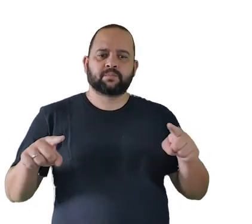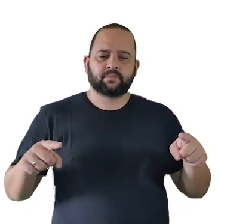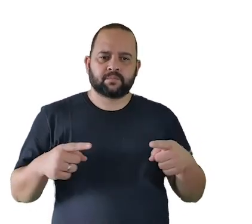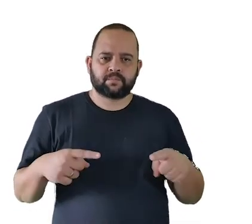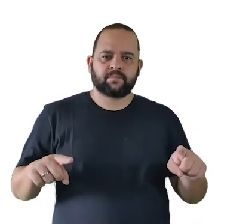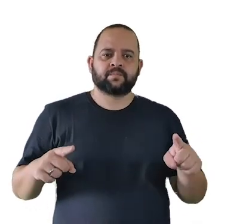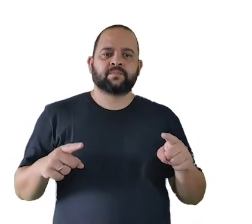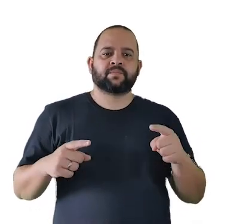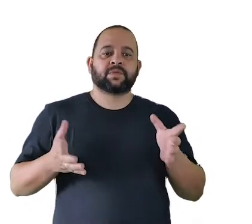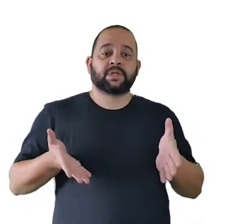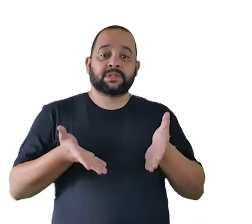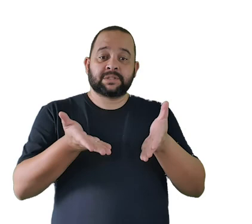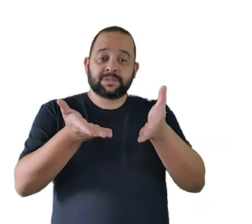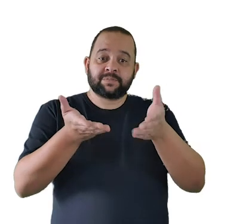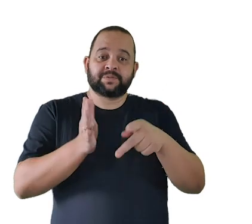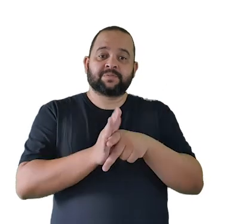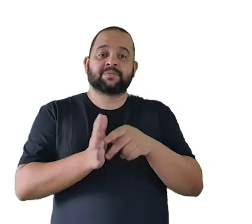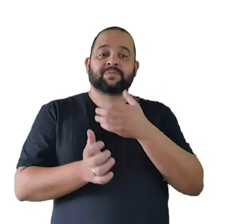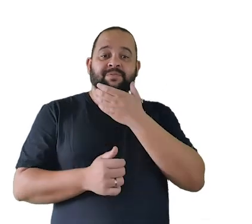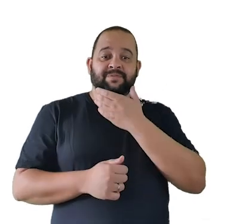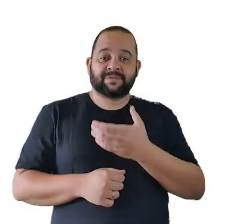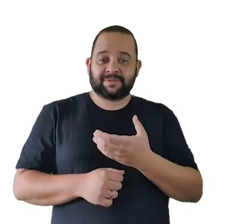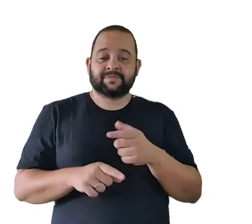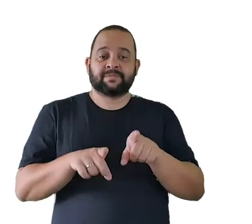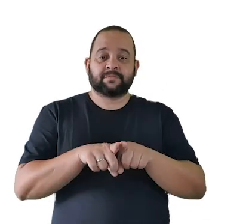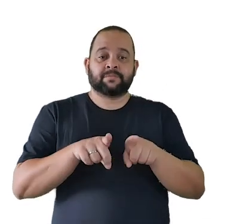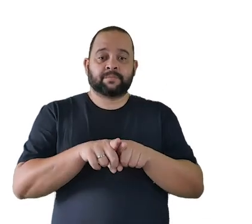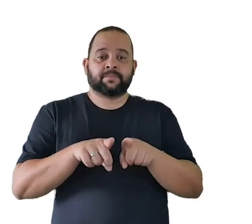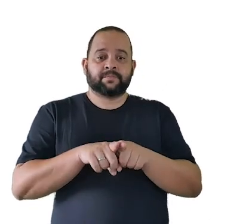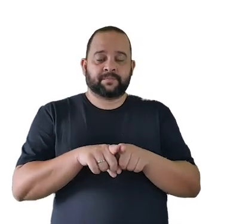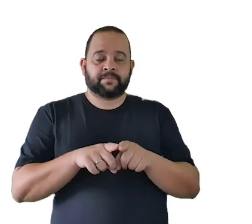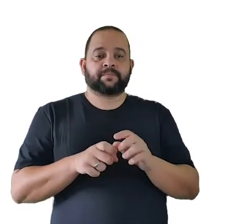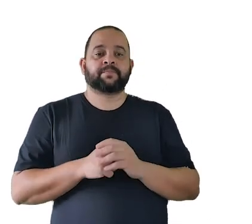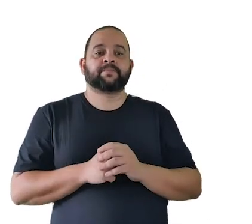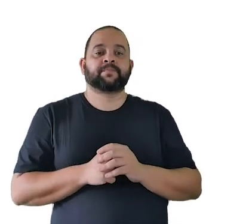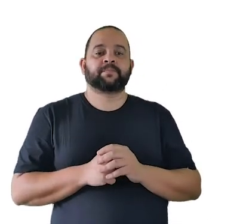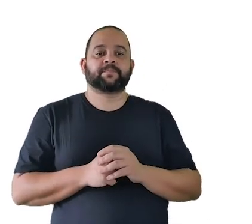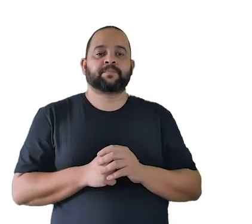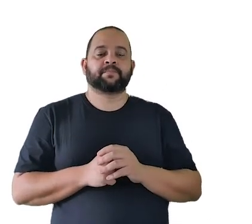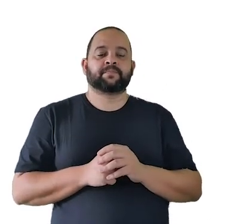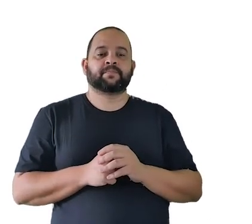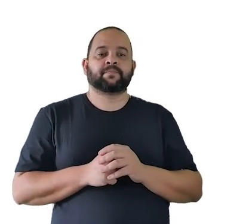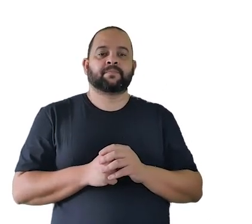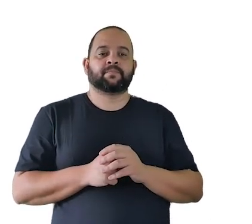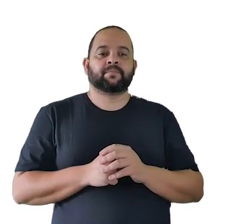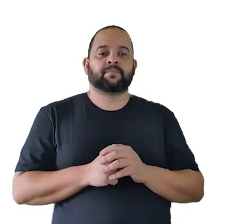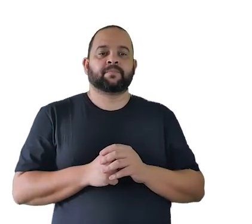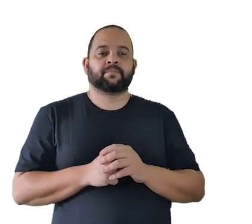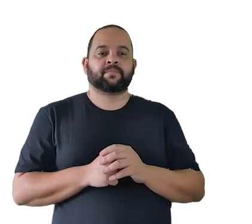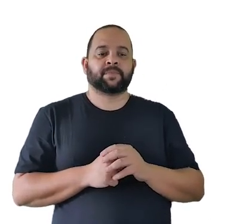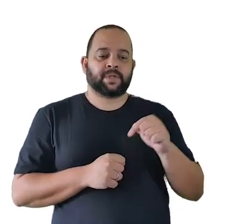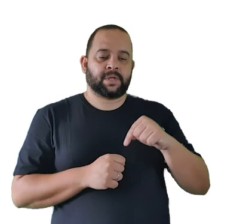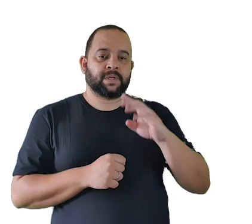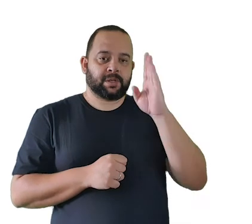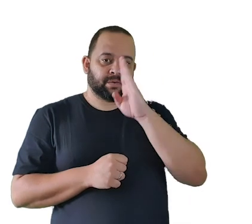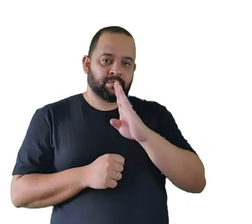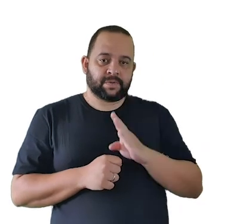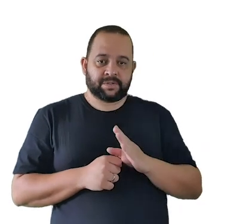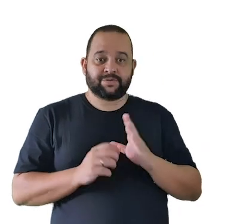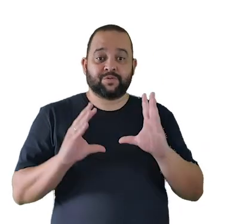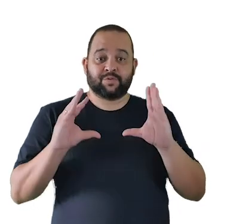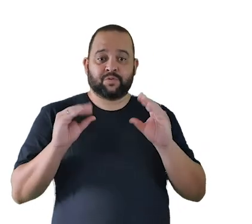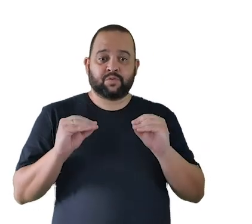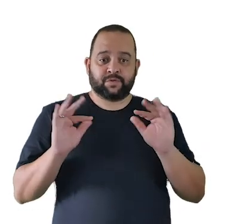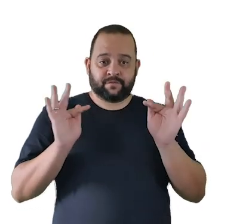inspiração natalina a mesma coisa o Holy Night que aqui a gente chama de Noite